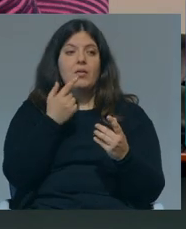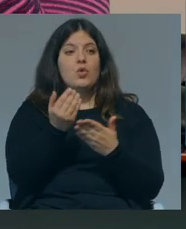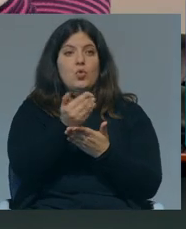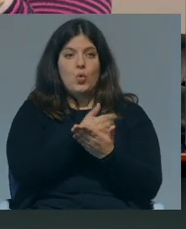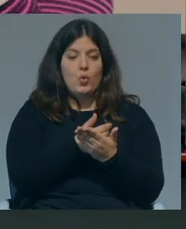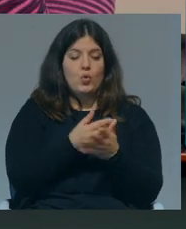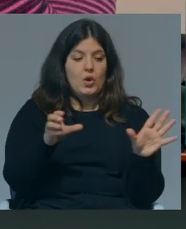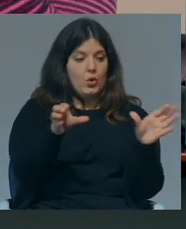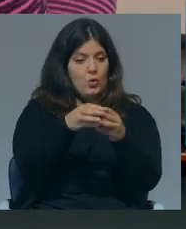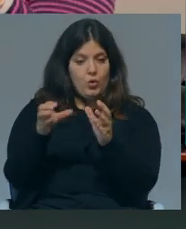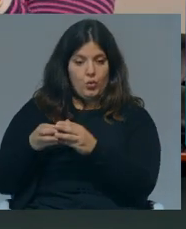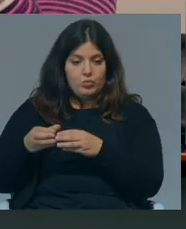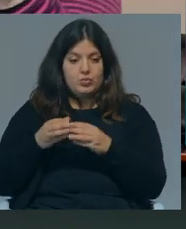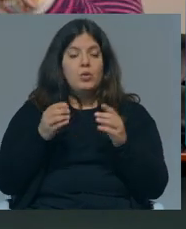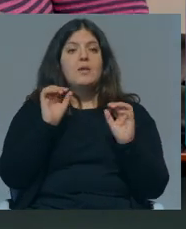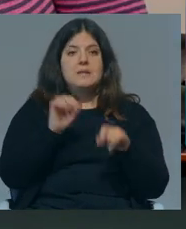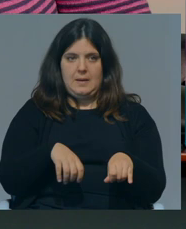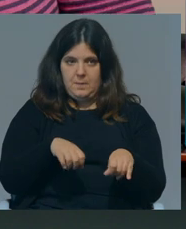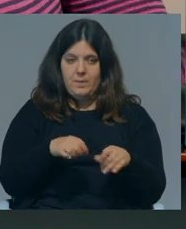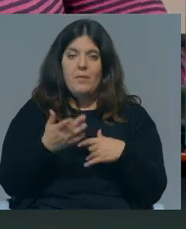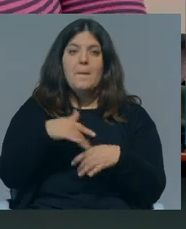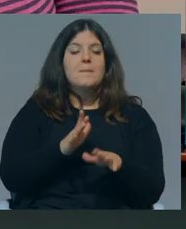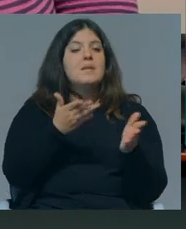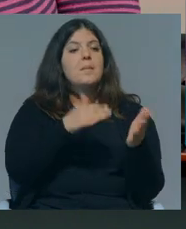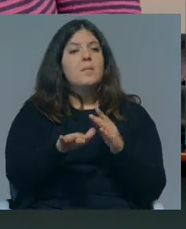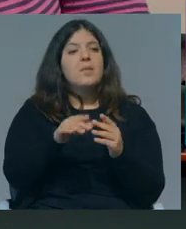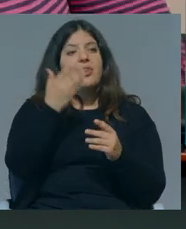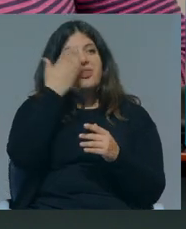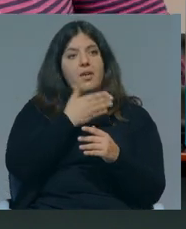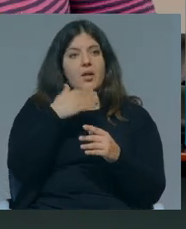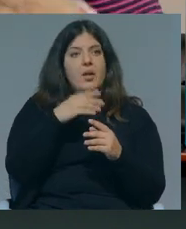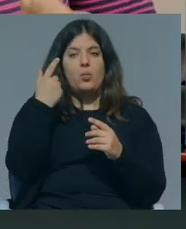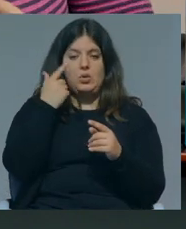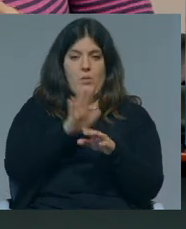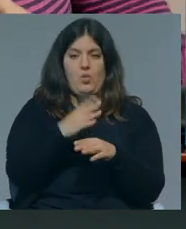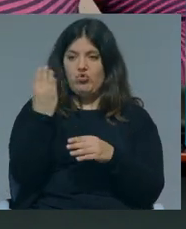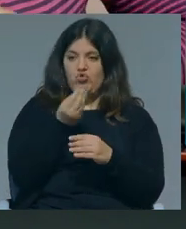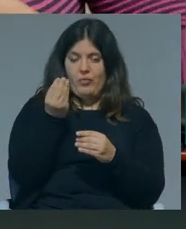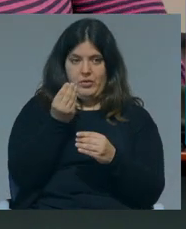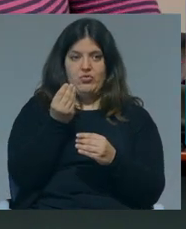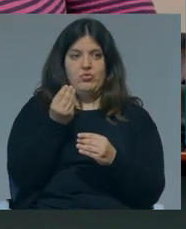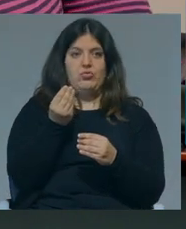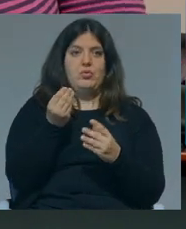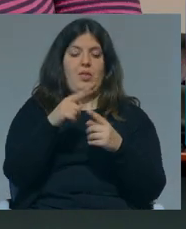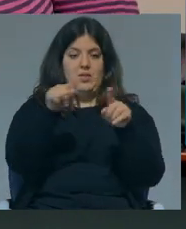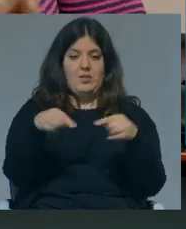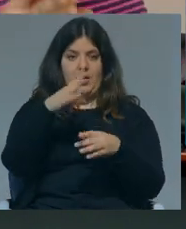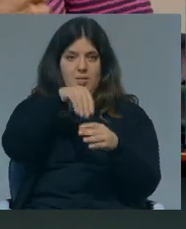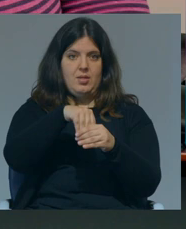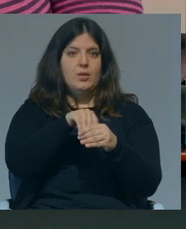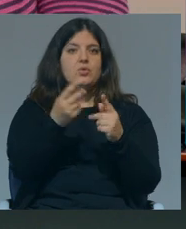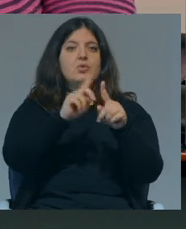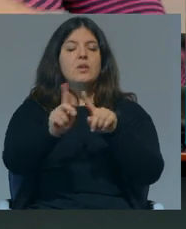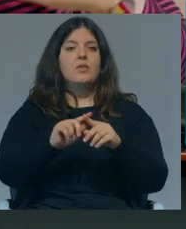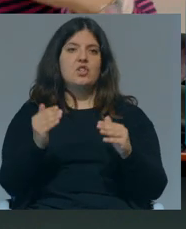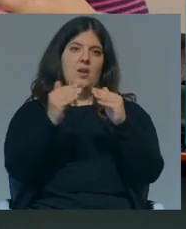recursos em grupos pequenos sim, mas em partes do dia em que tu pegas nos jovens e nas jovens das salas de aula dos